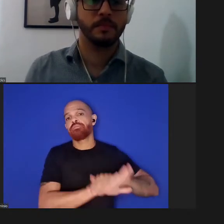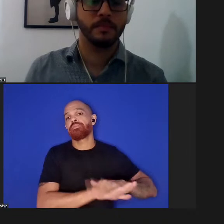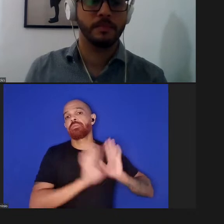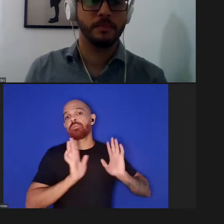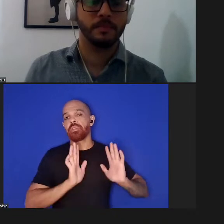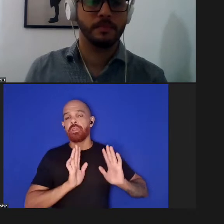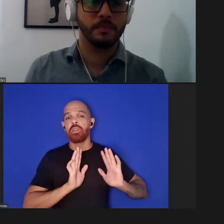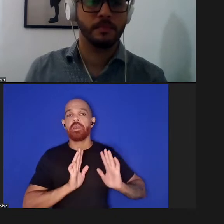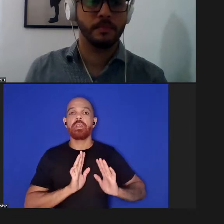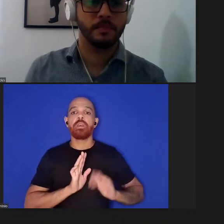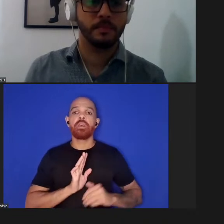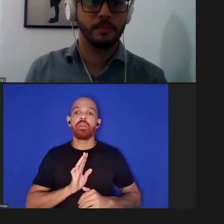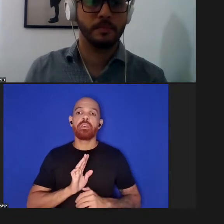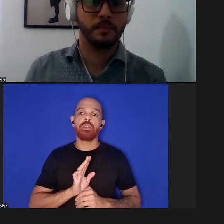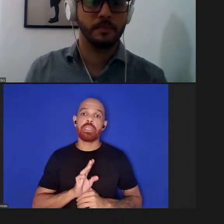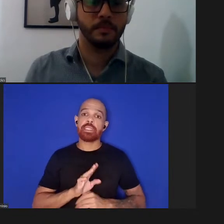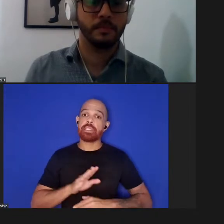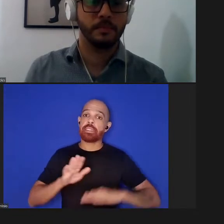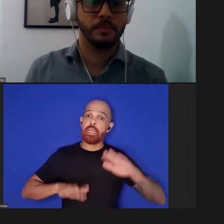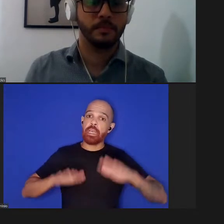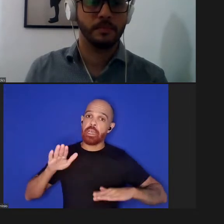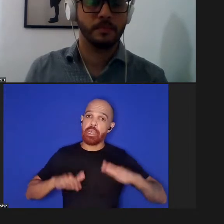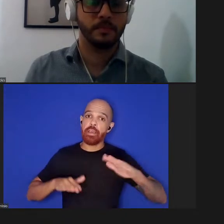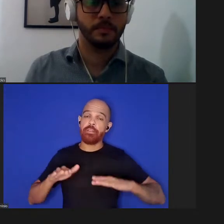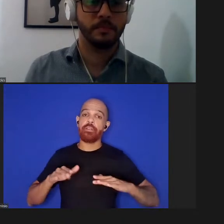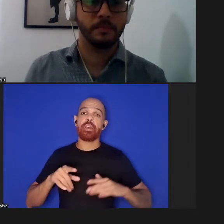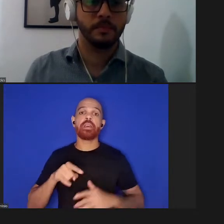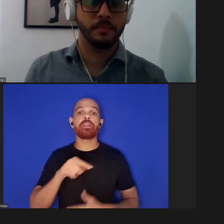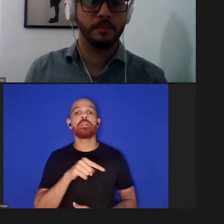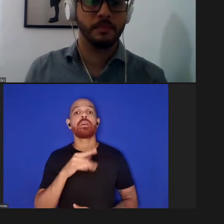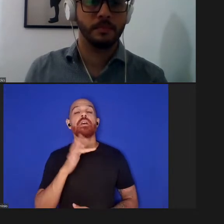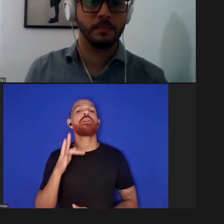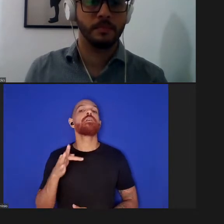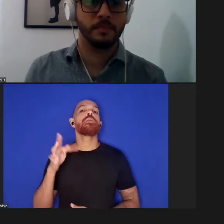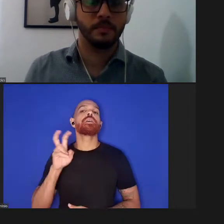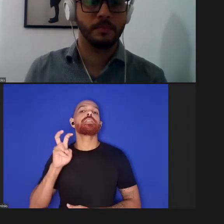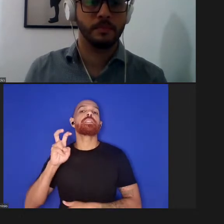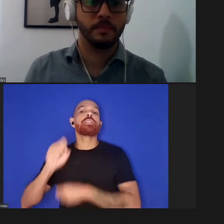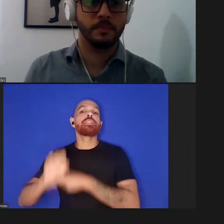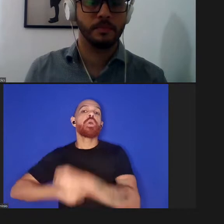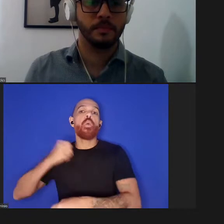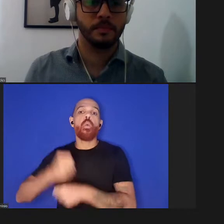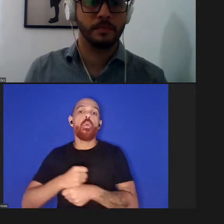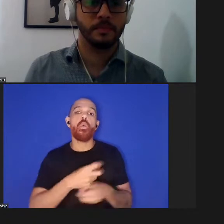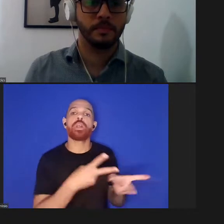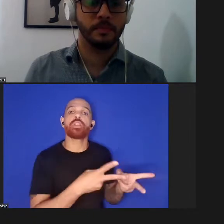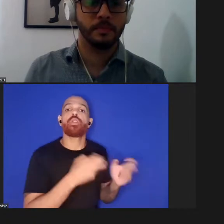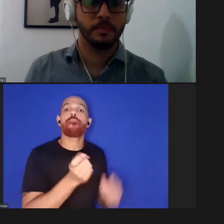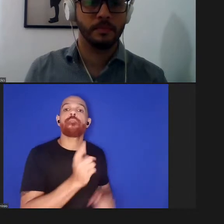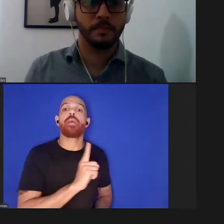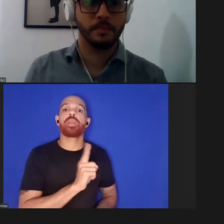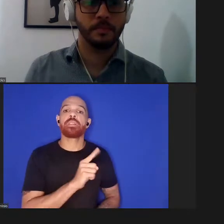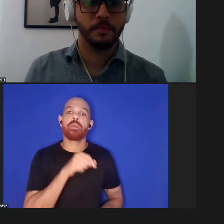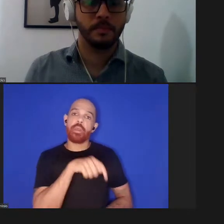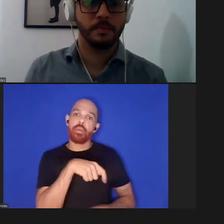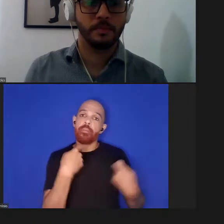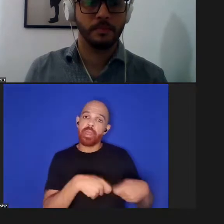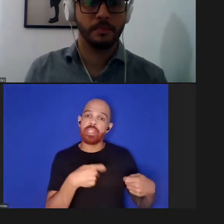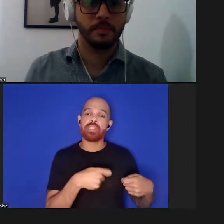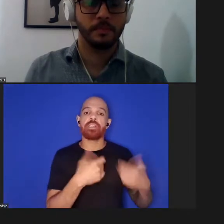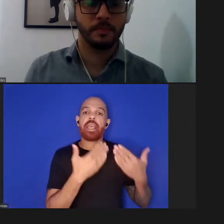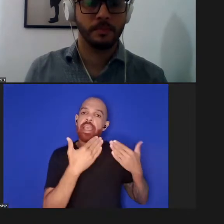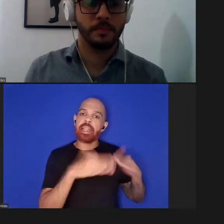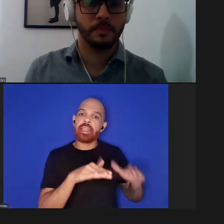e talvez alguém vai ler daqui a cinco anos e nem vai perceber que deveria ter sido retratado